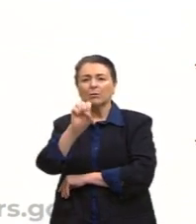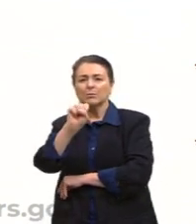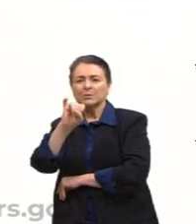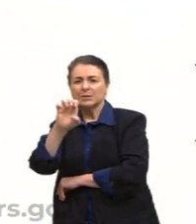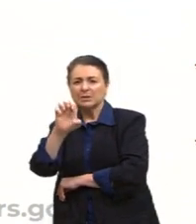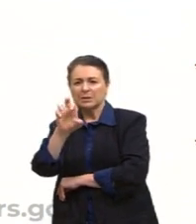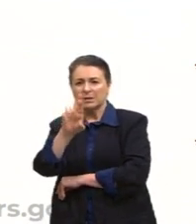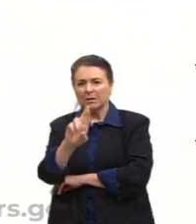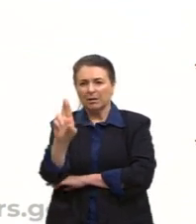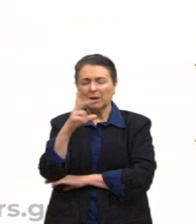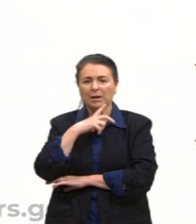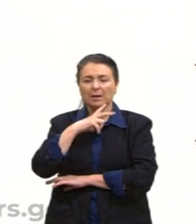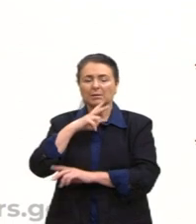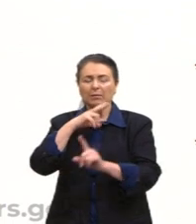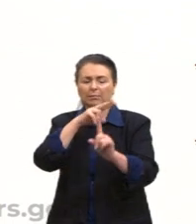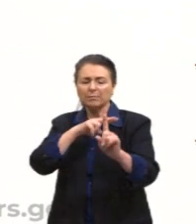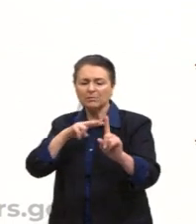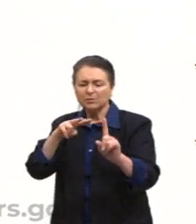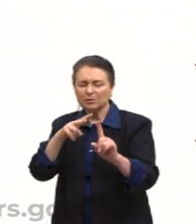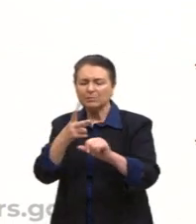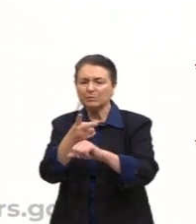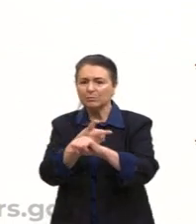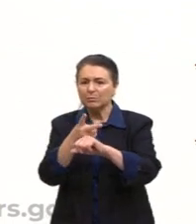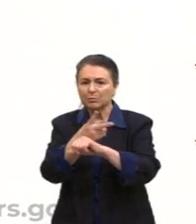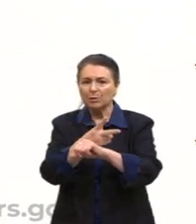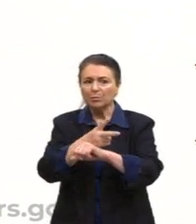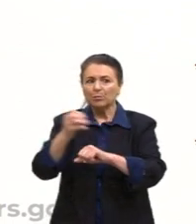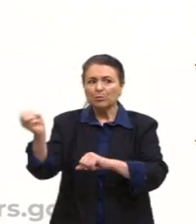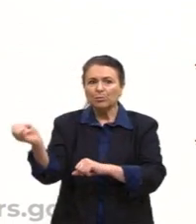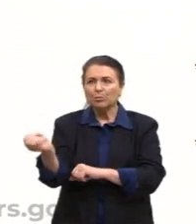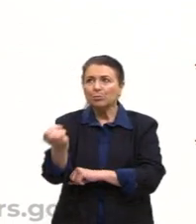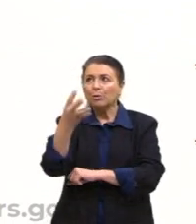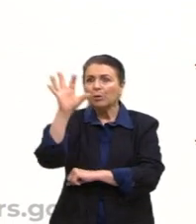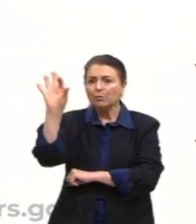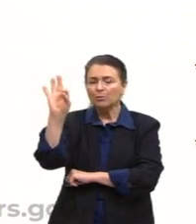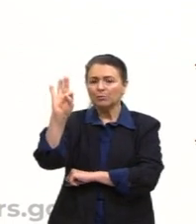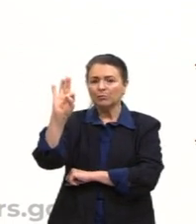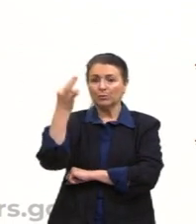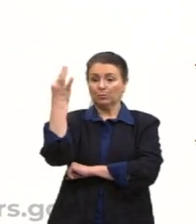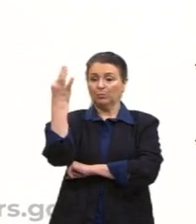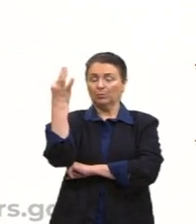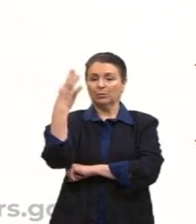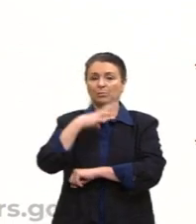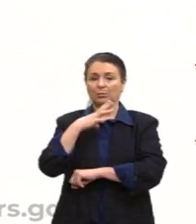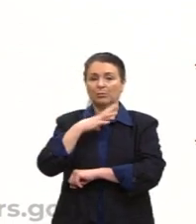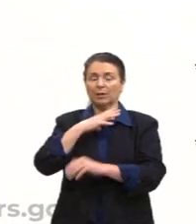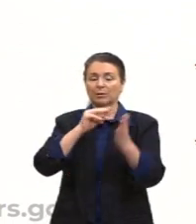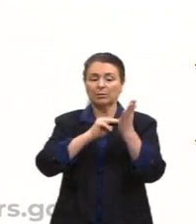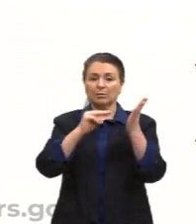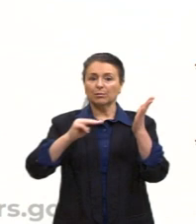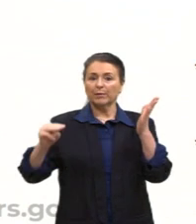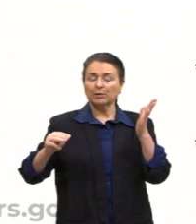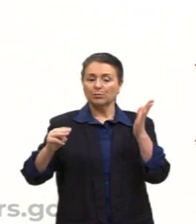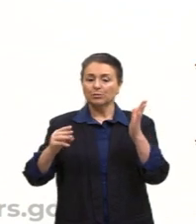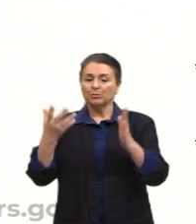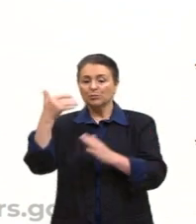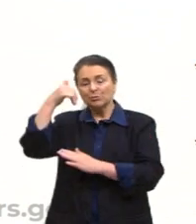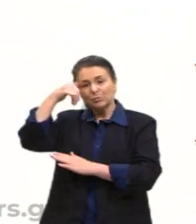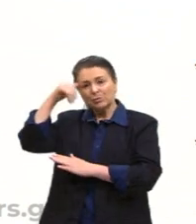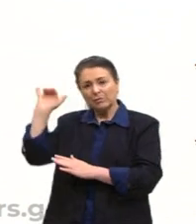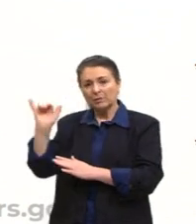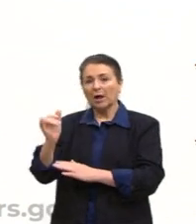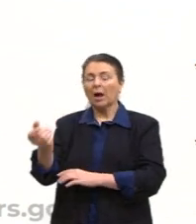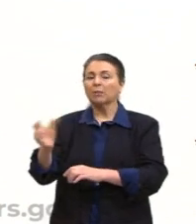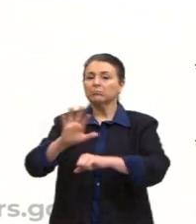nessa perspectiva, nessa busca por novos fenômenos. O Luiz Pasteur, os métodos de combate às infecções,